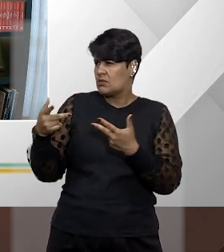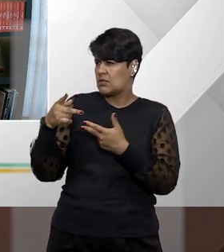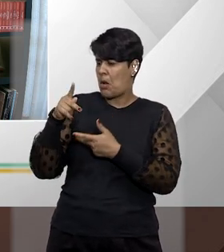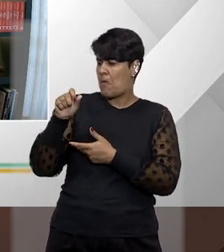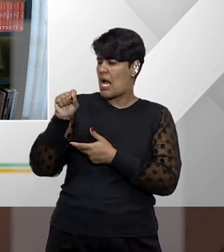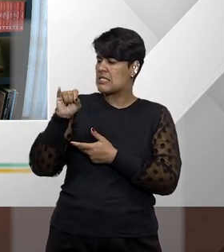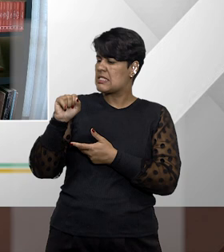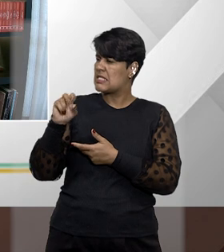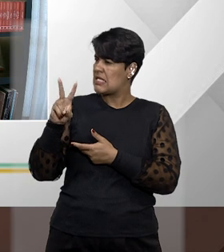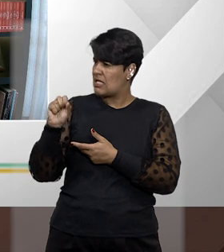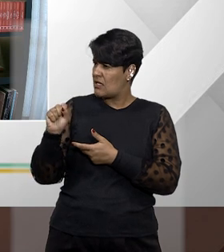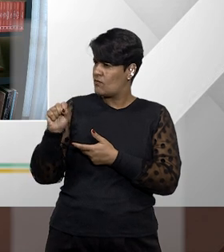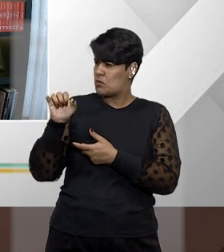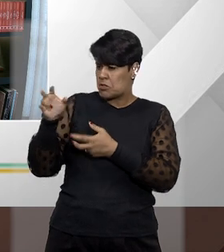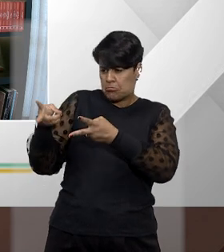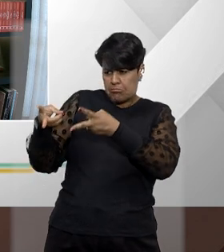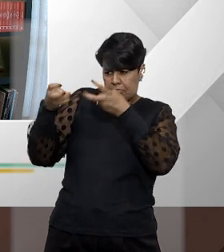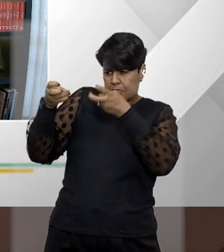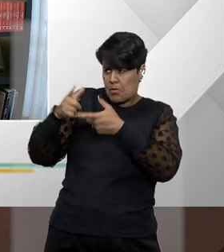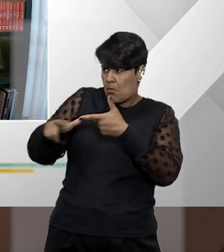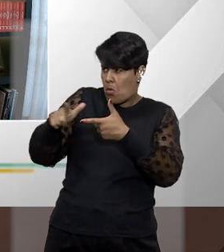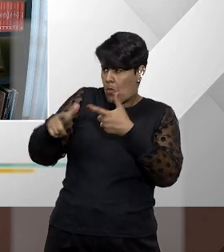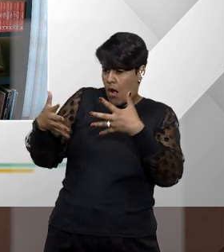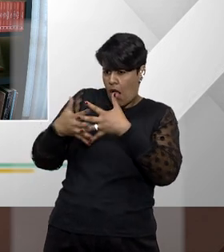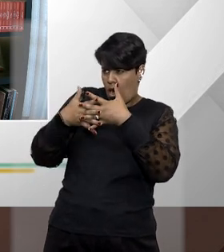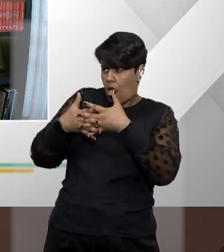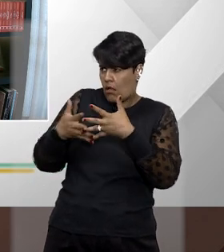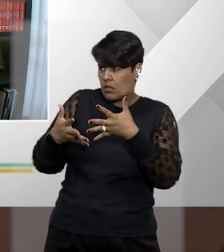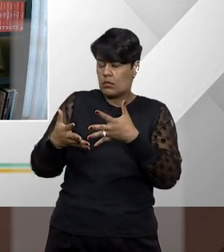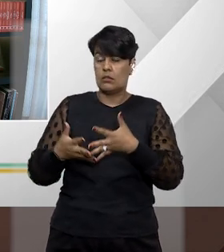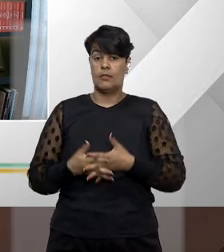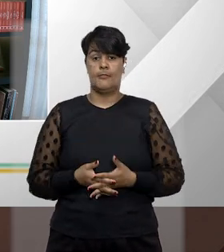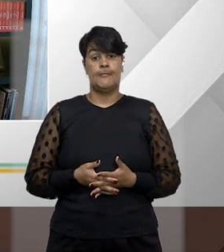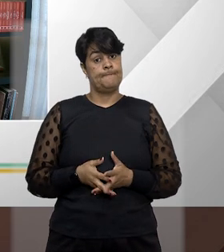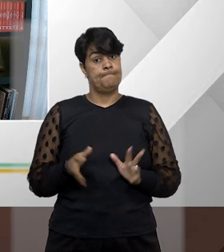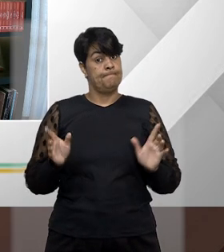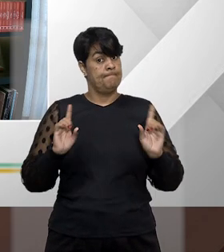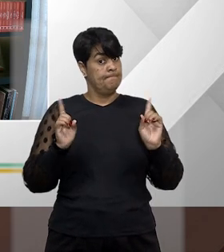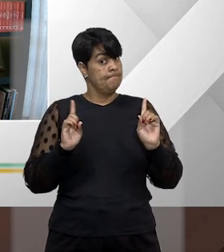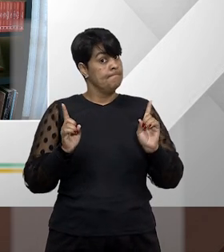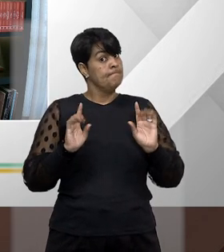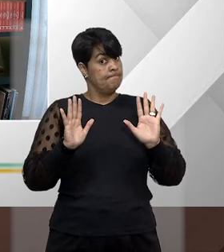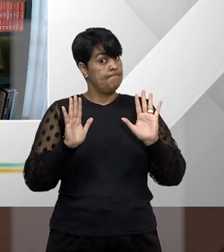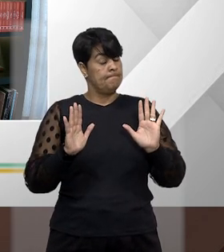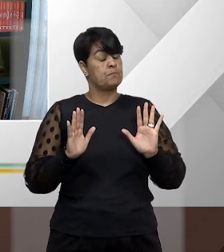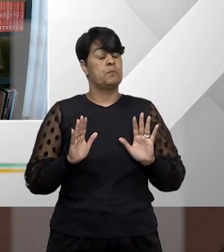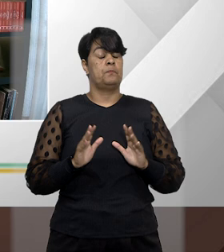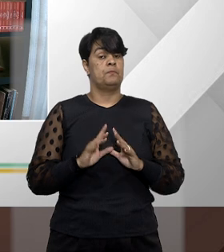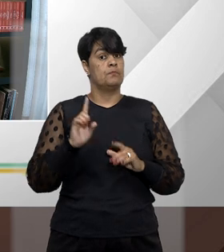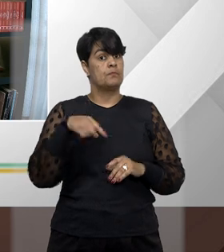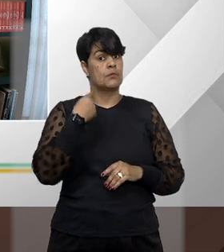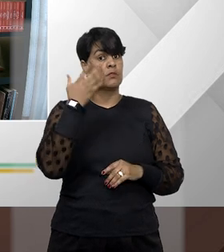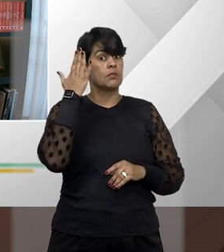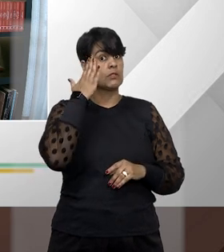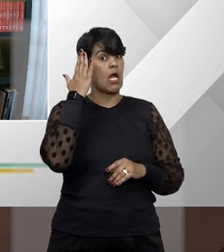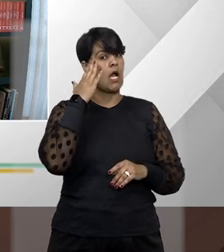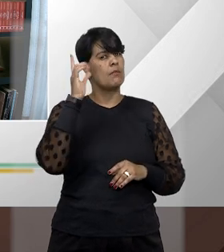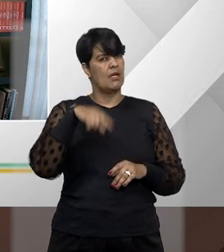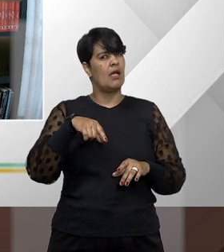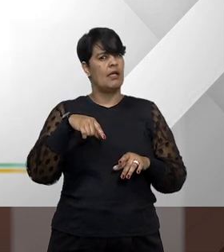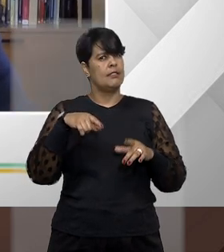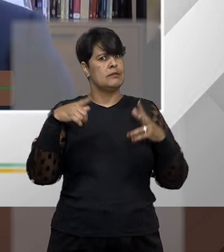equívoco é facilmente perceptível? Não necessariamente, Fátima. Veja, é inegável que há uma enorme